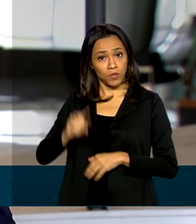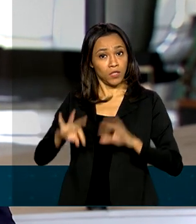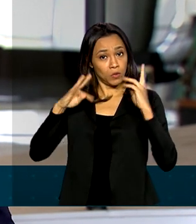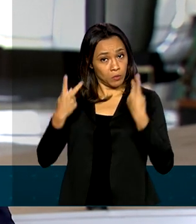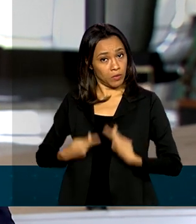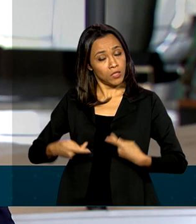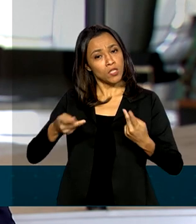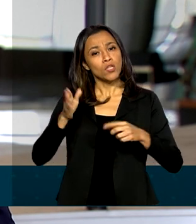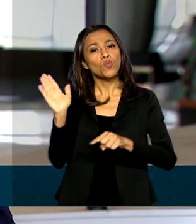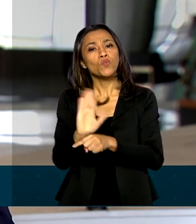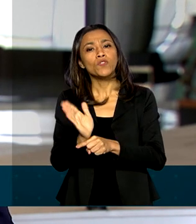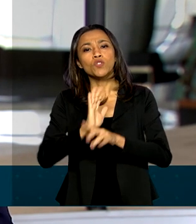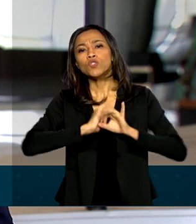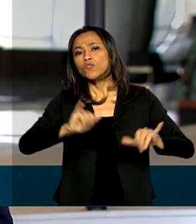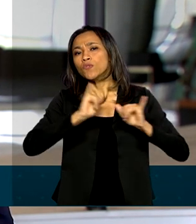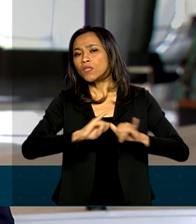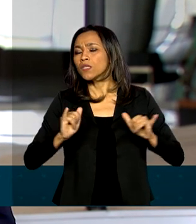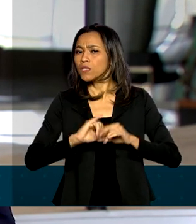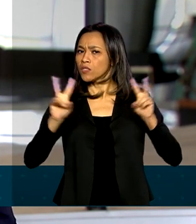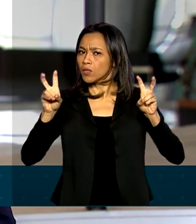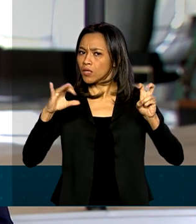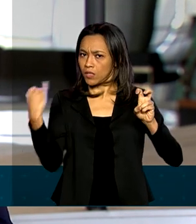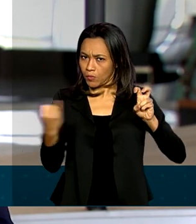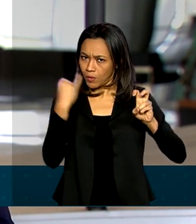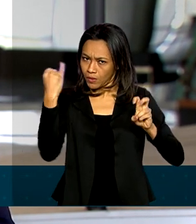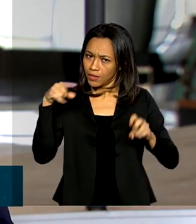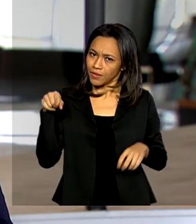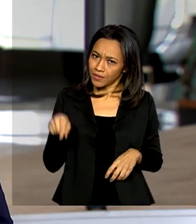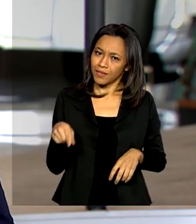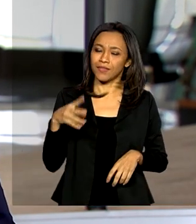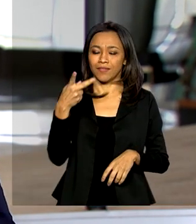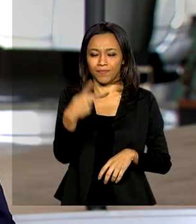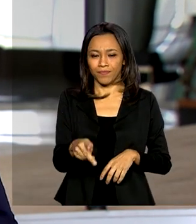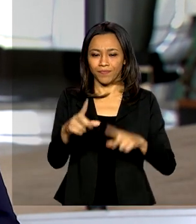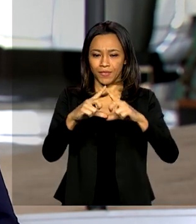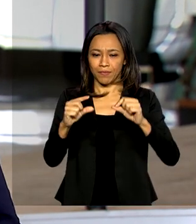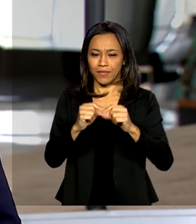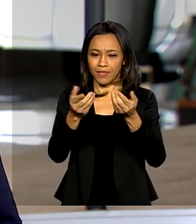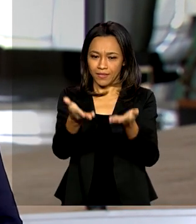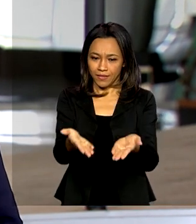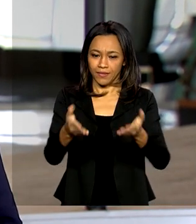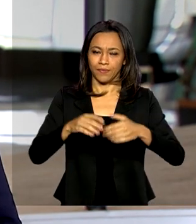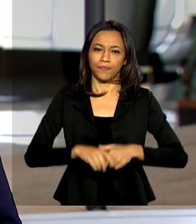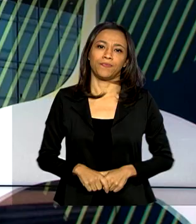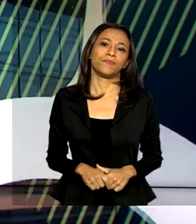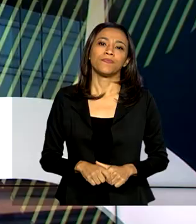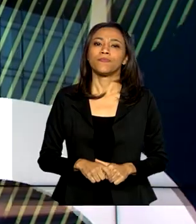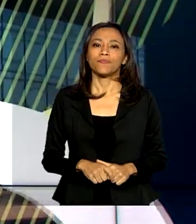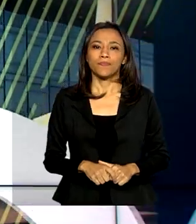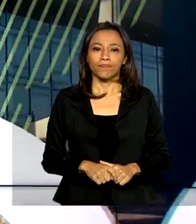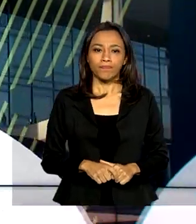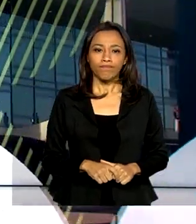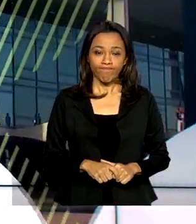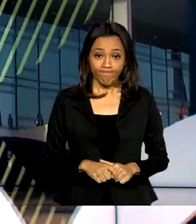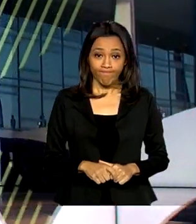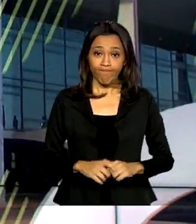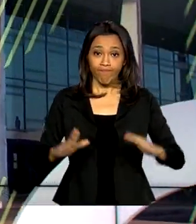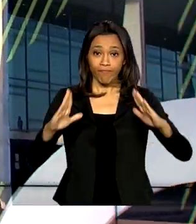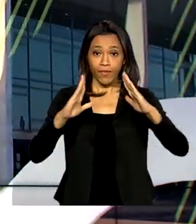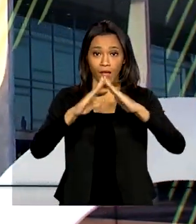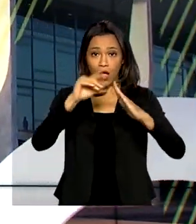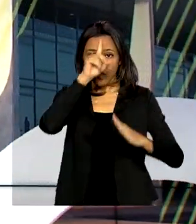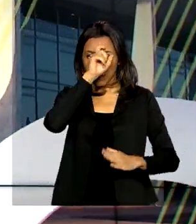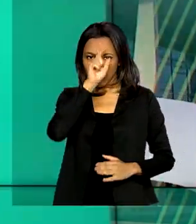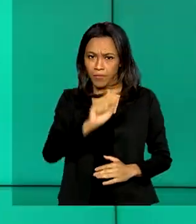campanha para falar sobre a importância desse assunto. Márcia Fernandes, de Brasília, para o governo agora. Os